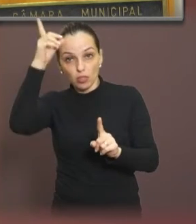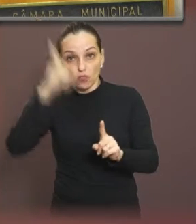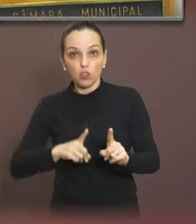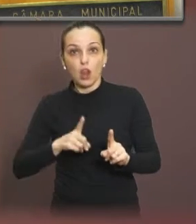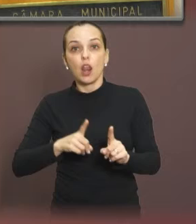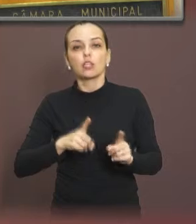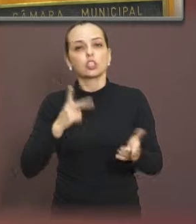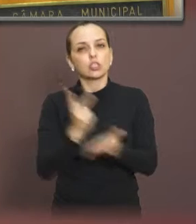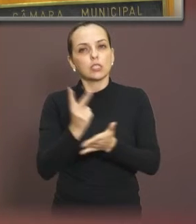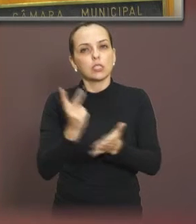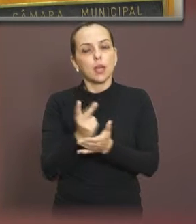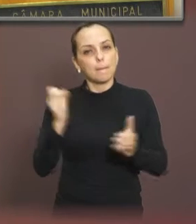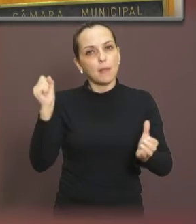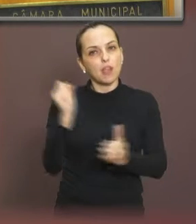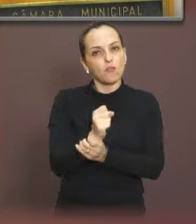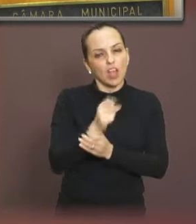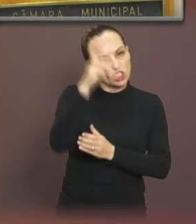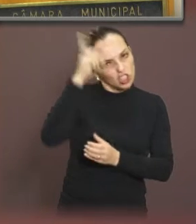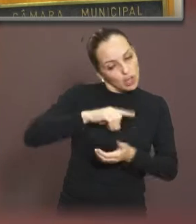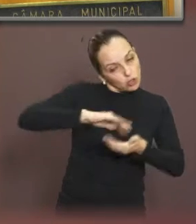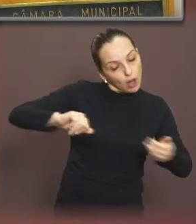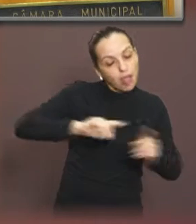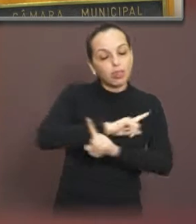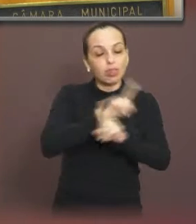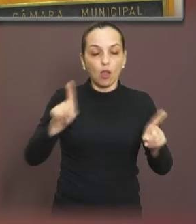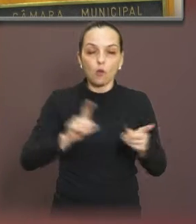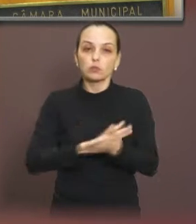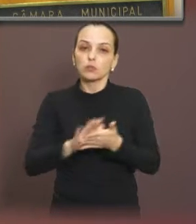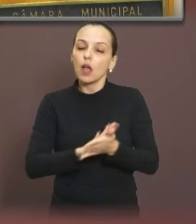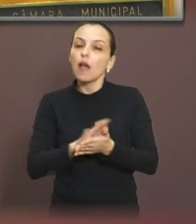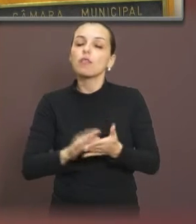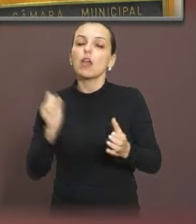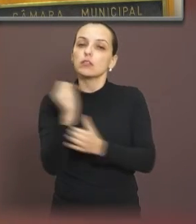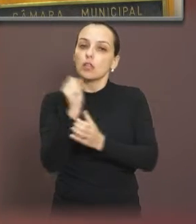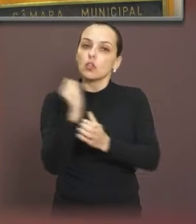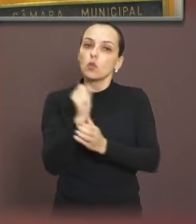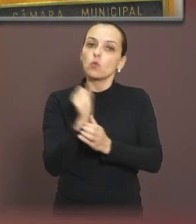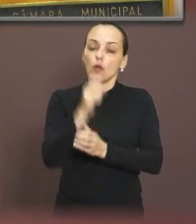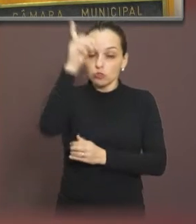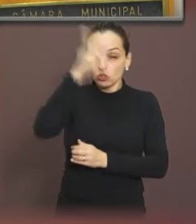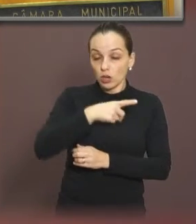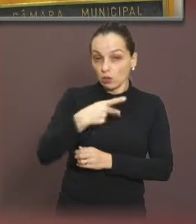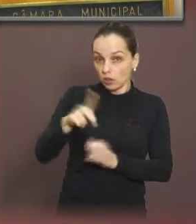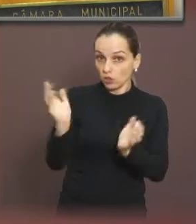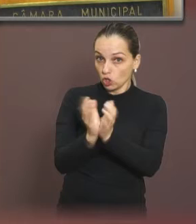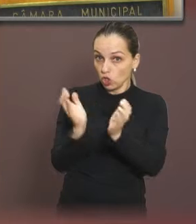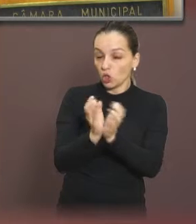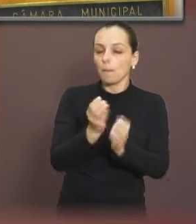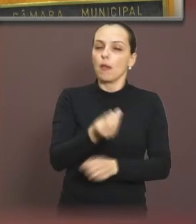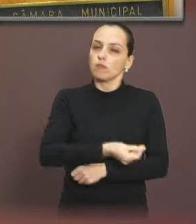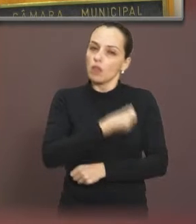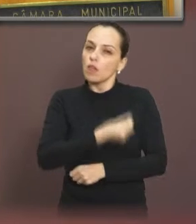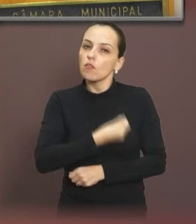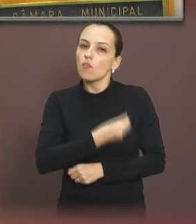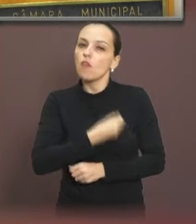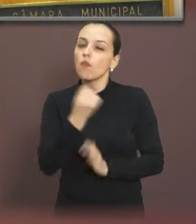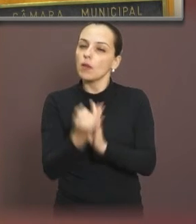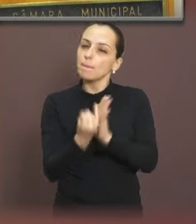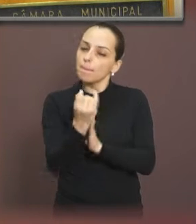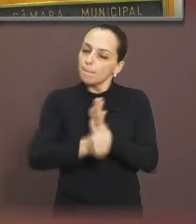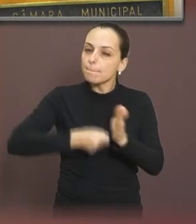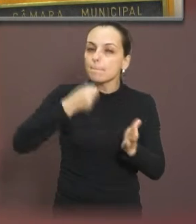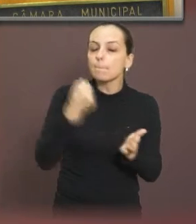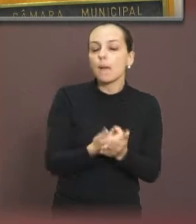da causa, sem querer tirar o direito de ninguém, apenas resguardando os direitos dessa comunidade que também vive, também paga impostos, também